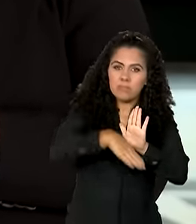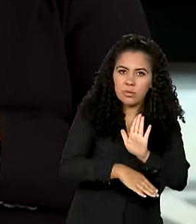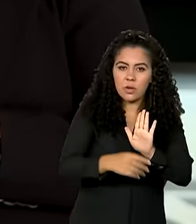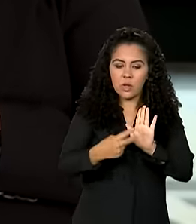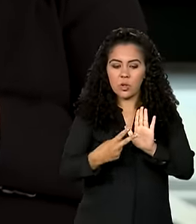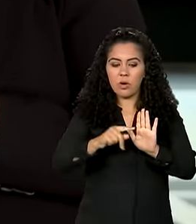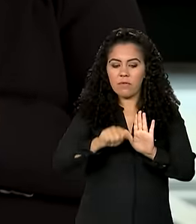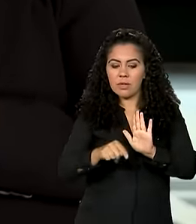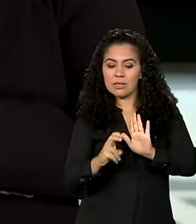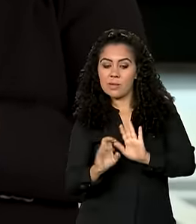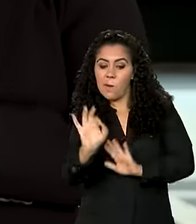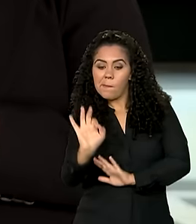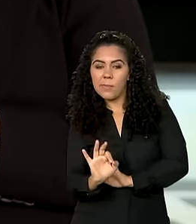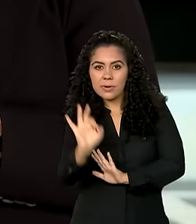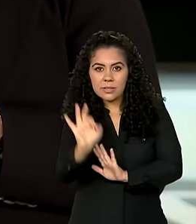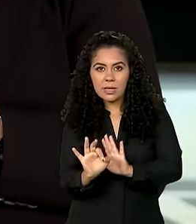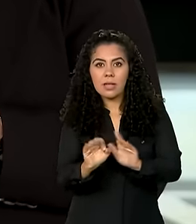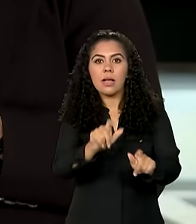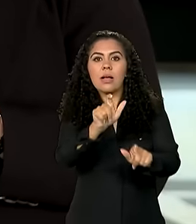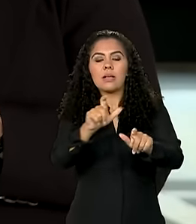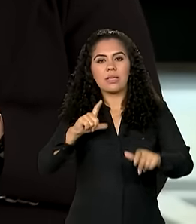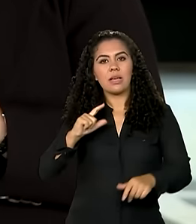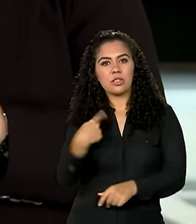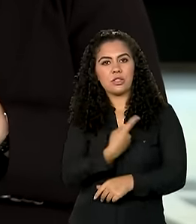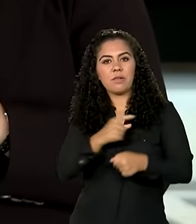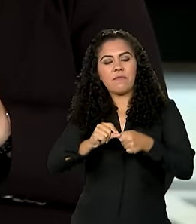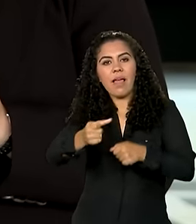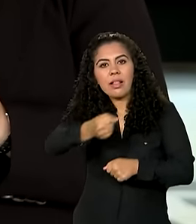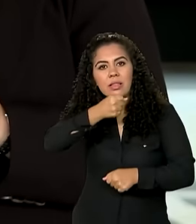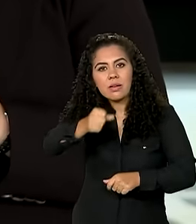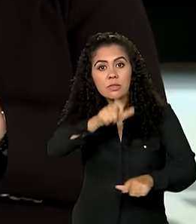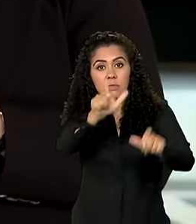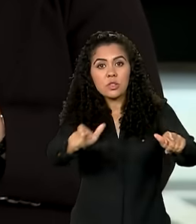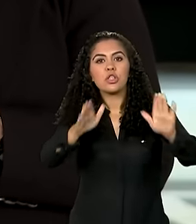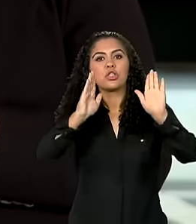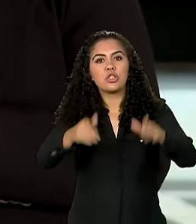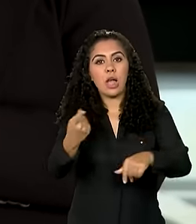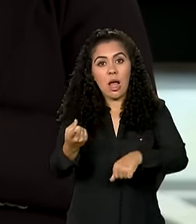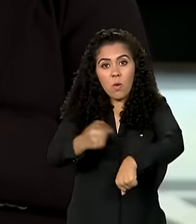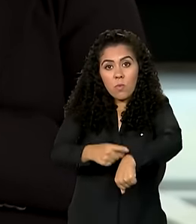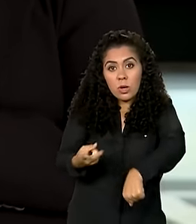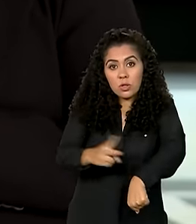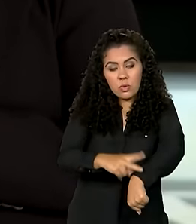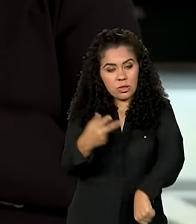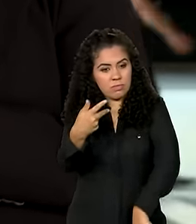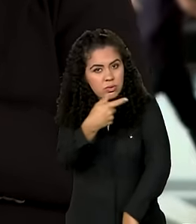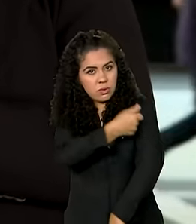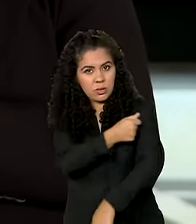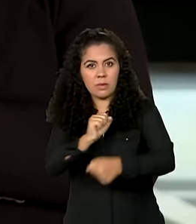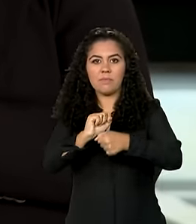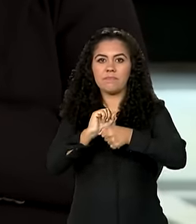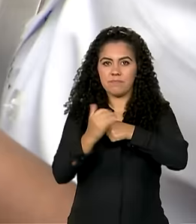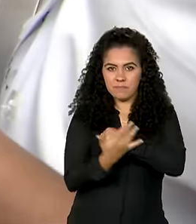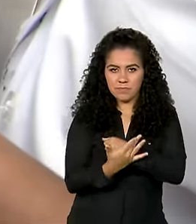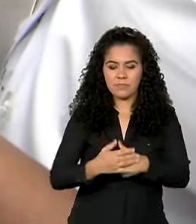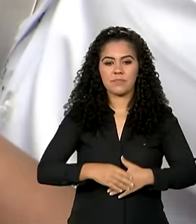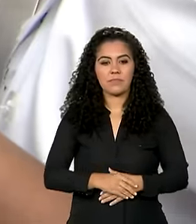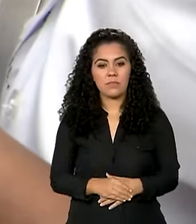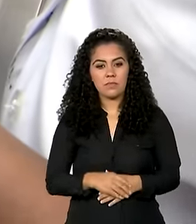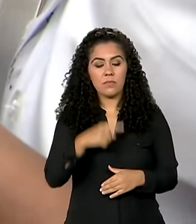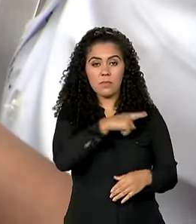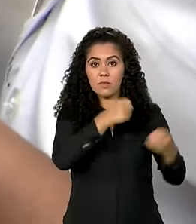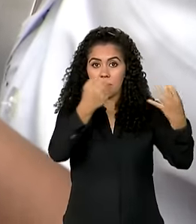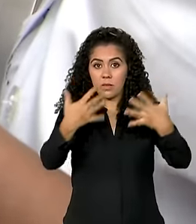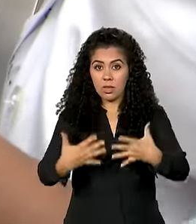2,5% entre os entrevistados que tomaram duas doses ou mais da vacina contra a doença. Com o